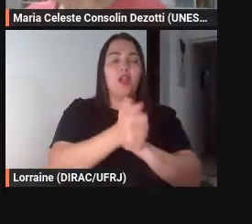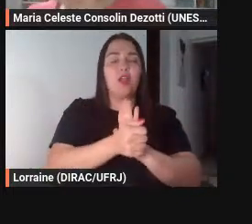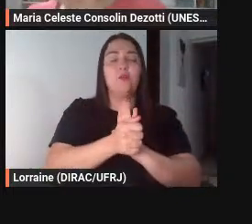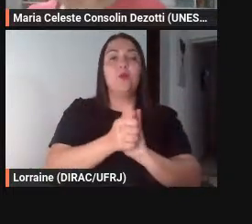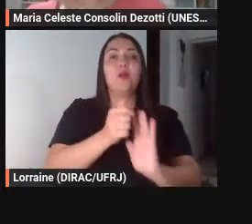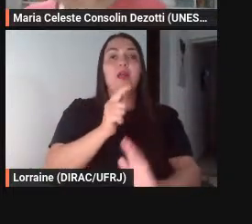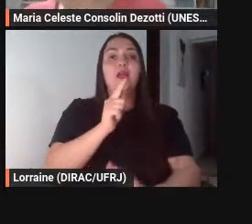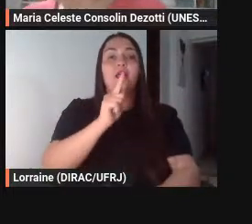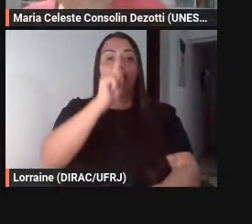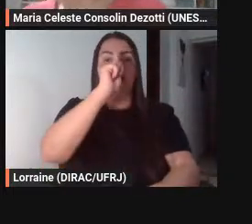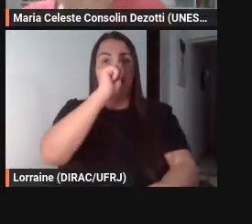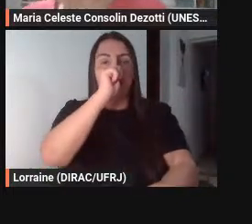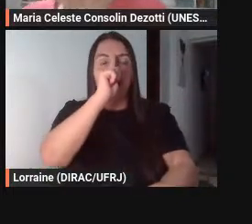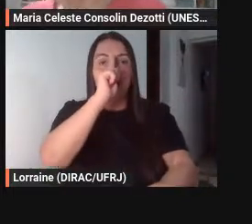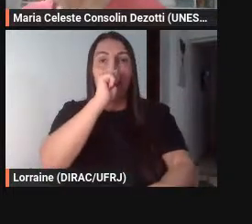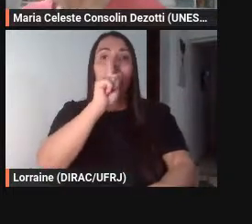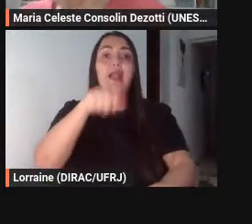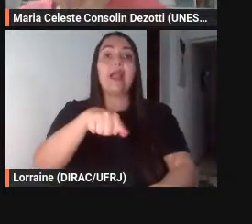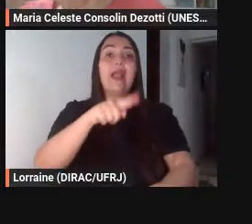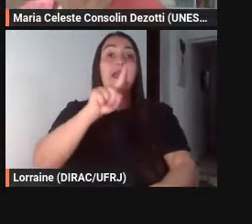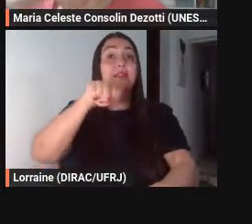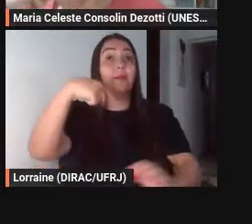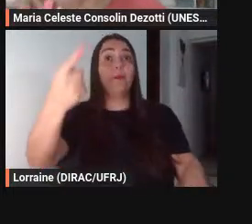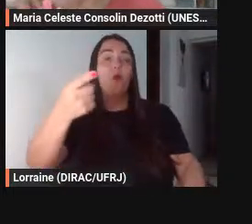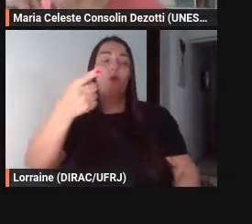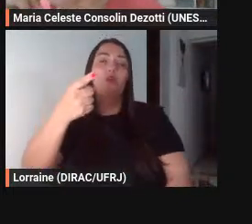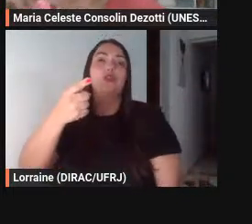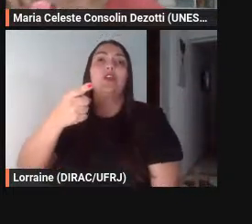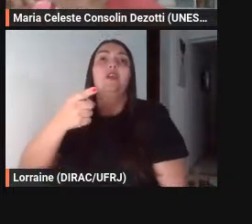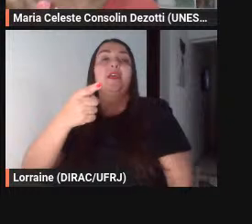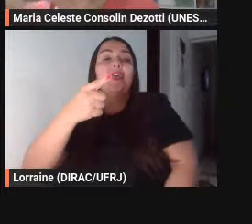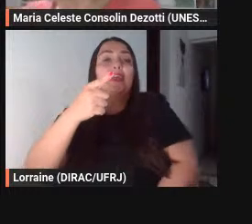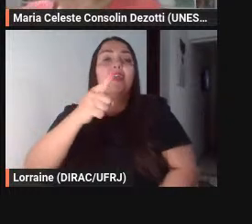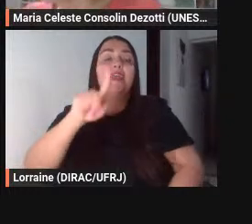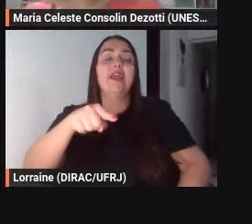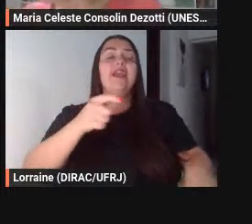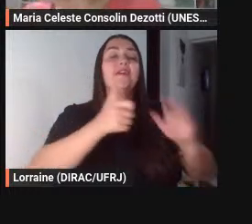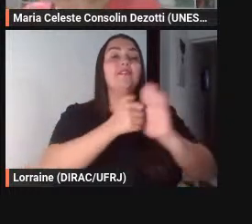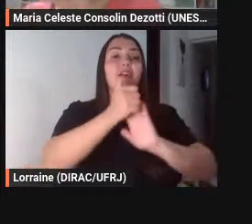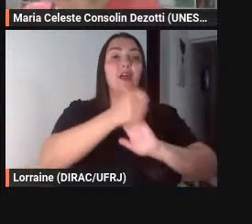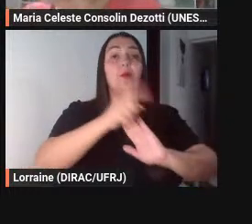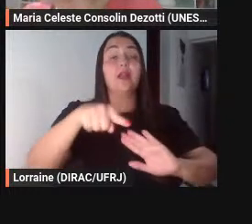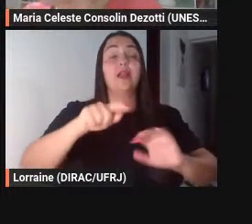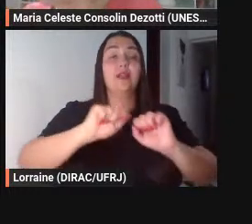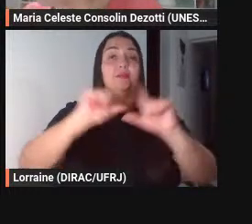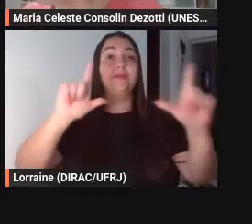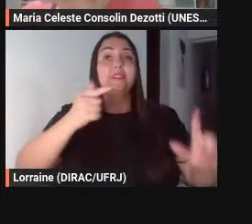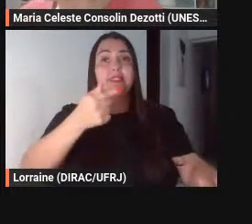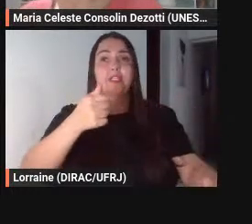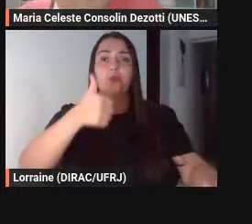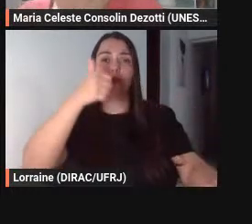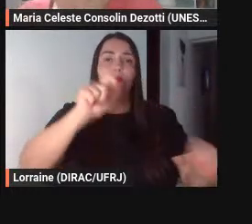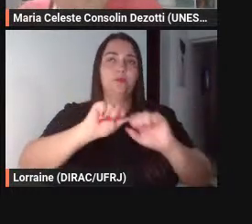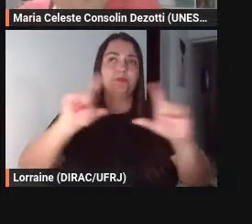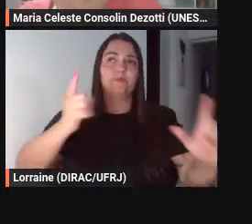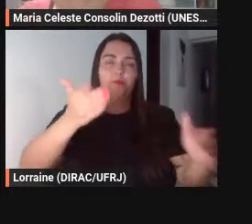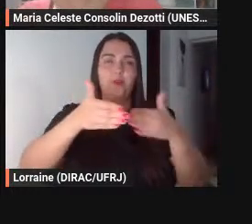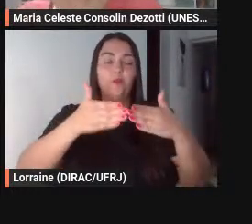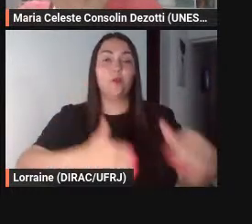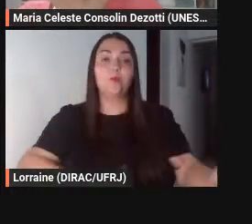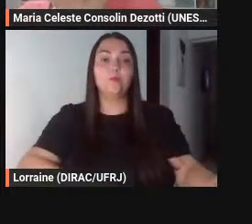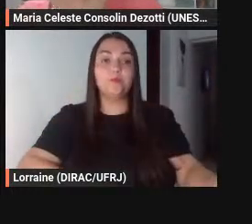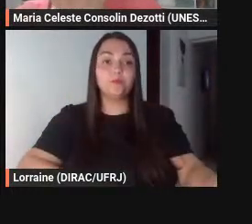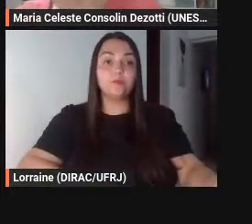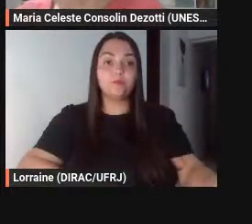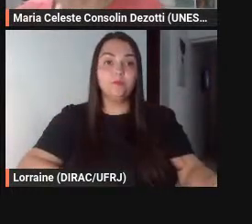na fábula na fábula seguinte que é a figura 7 que eu peço para vocês projetarem aí o leão